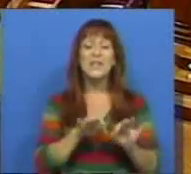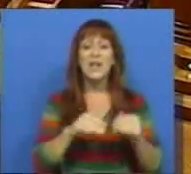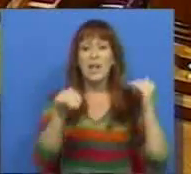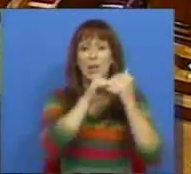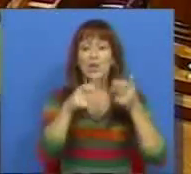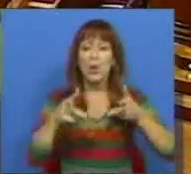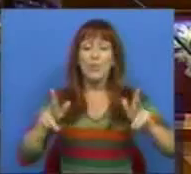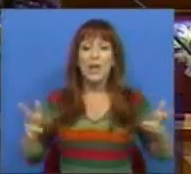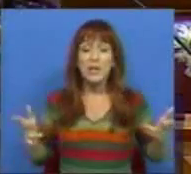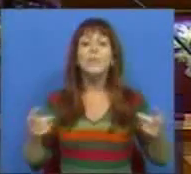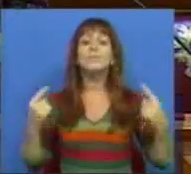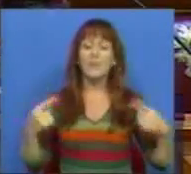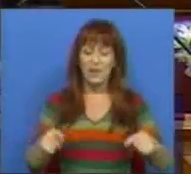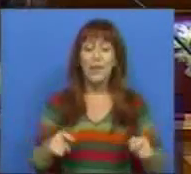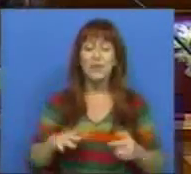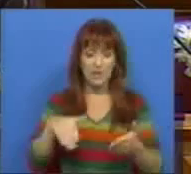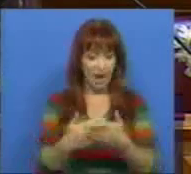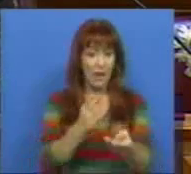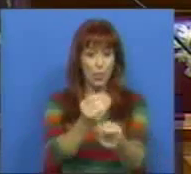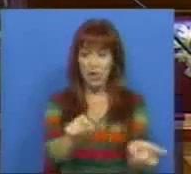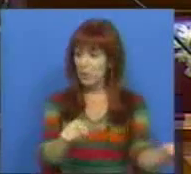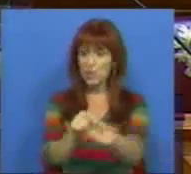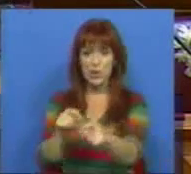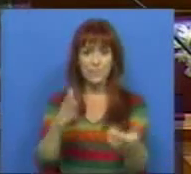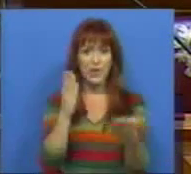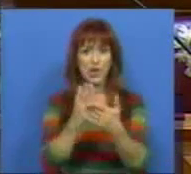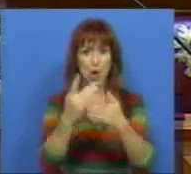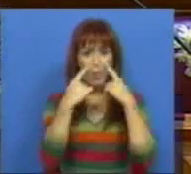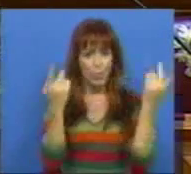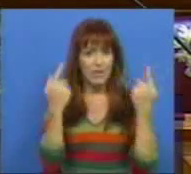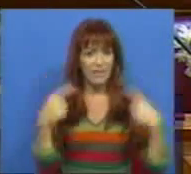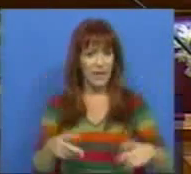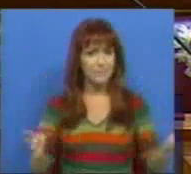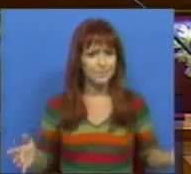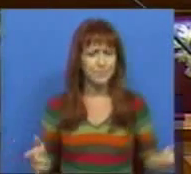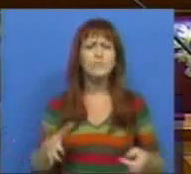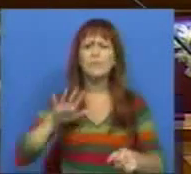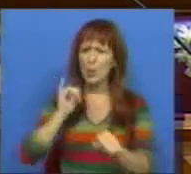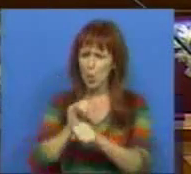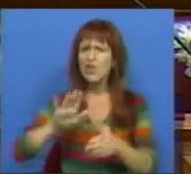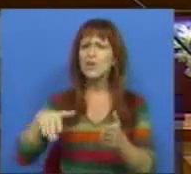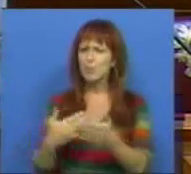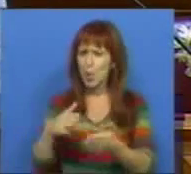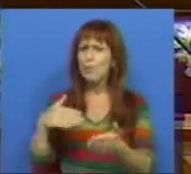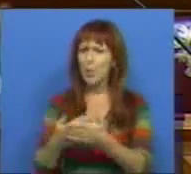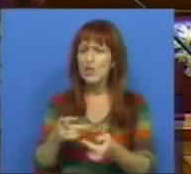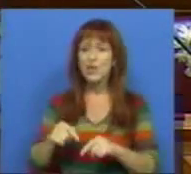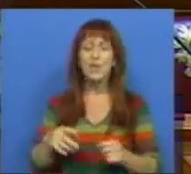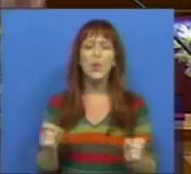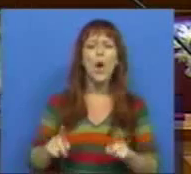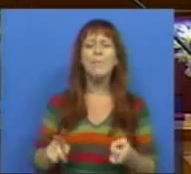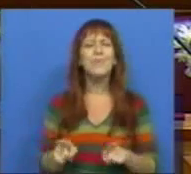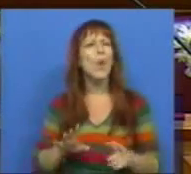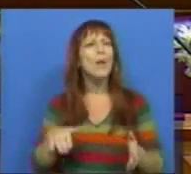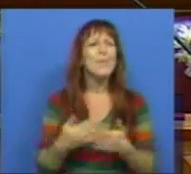termos de igualdade de oportunidades que temos para com os alunos que frequentam a escola pública e tem outras propostas tem propostas que não